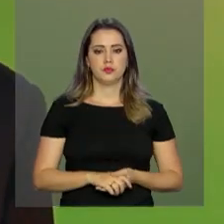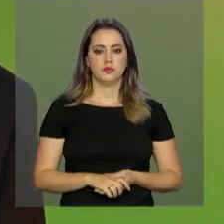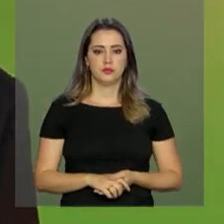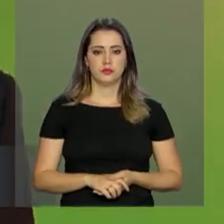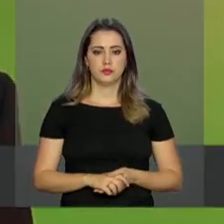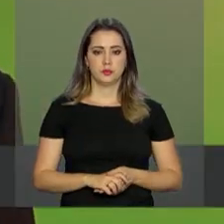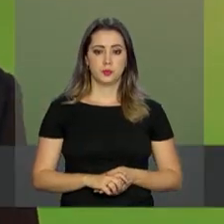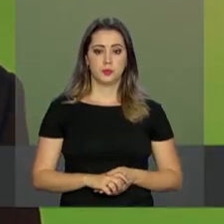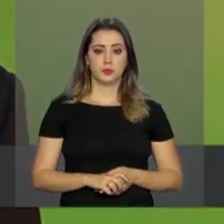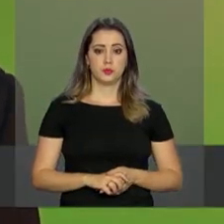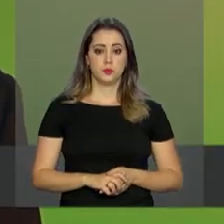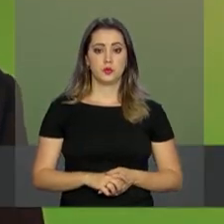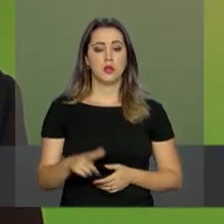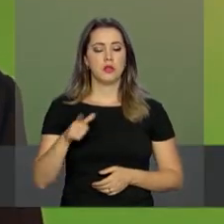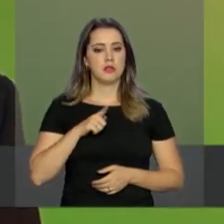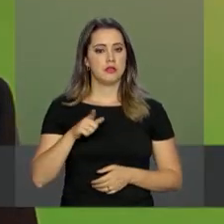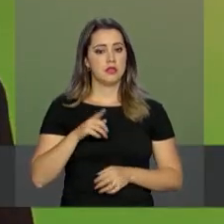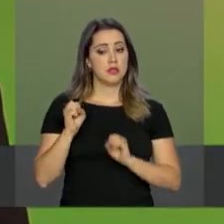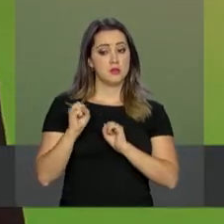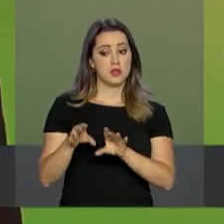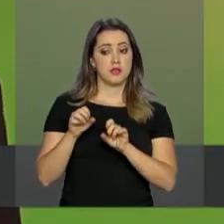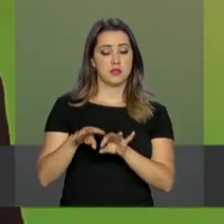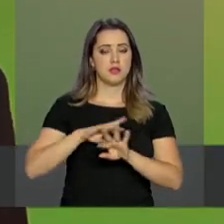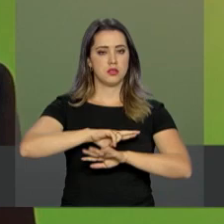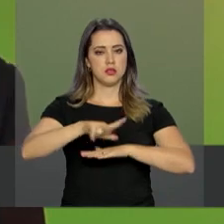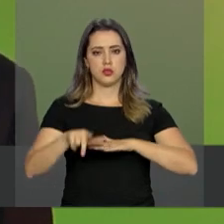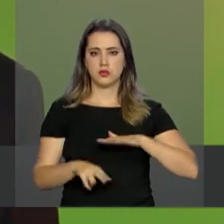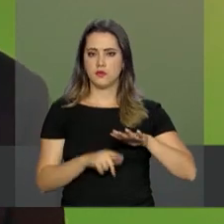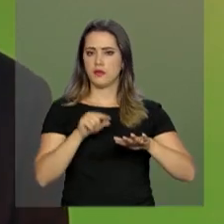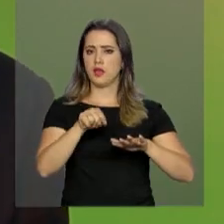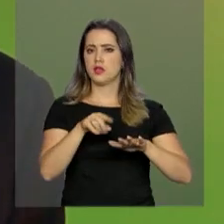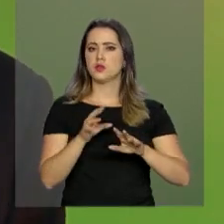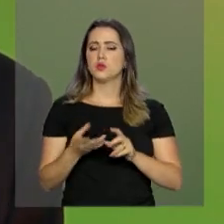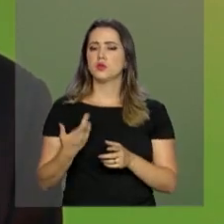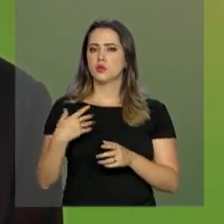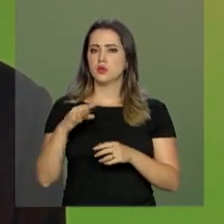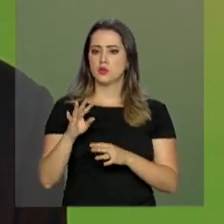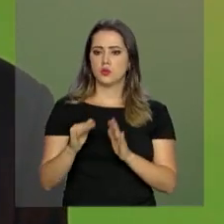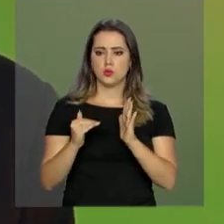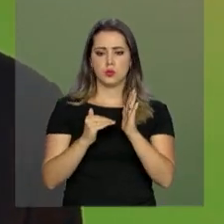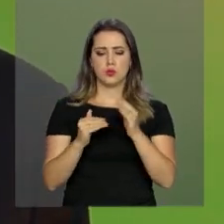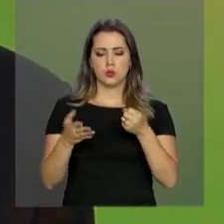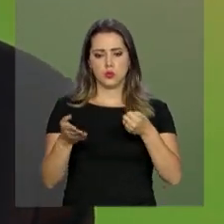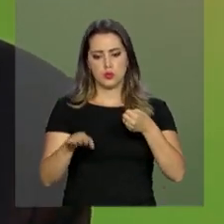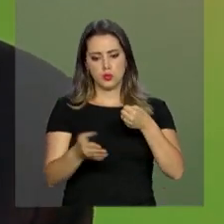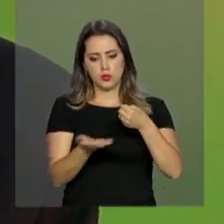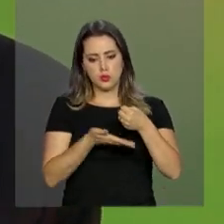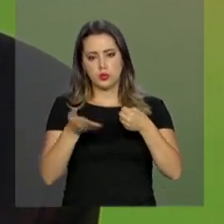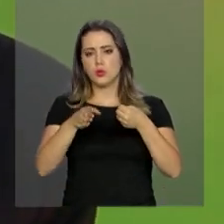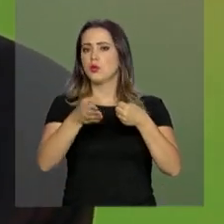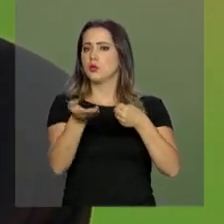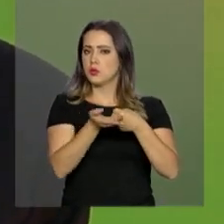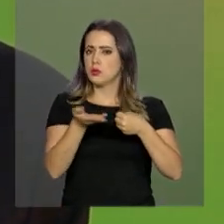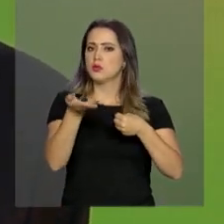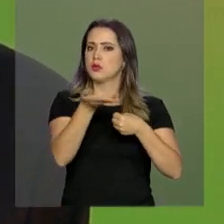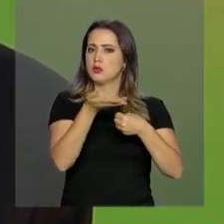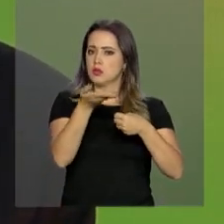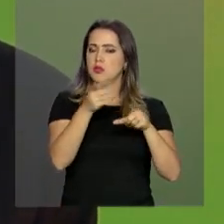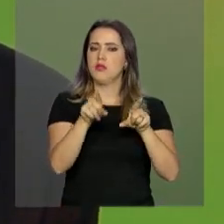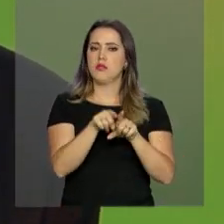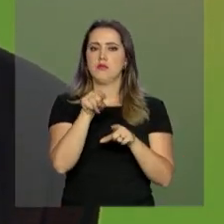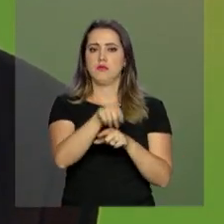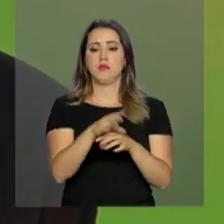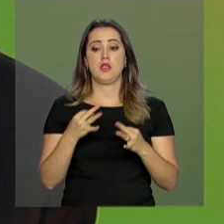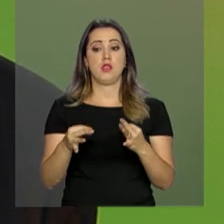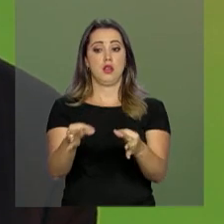conhecimentos em vários níveis, conhecimento tecnológico, novas práticas, novos insumos,